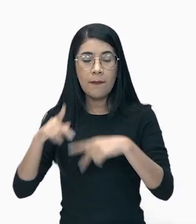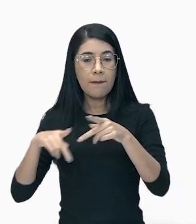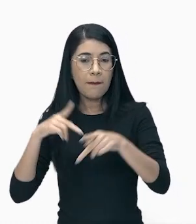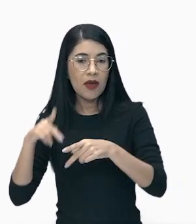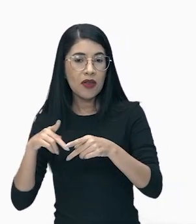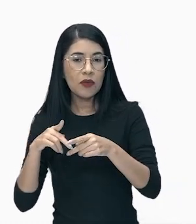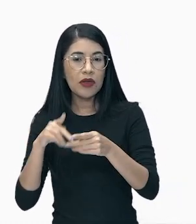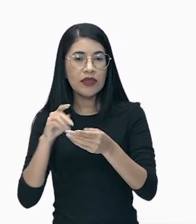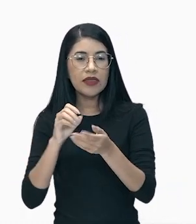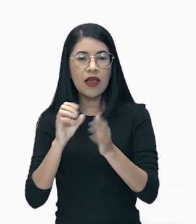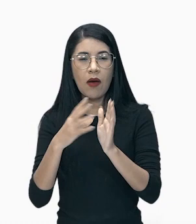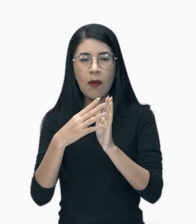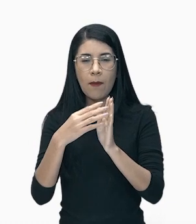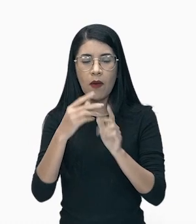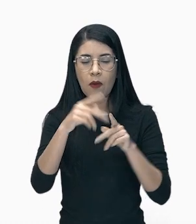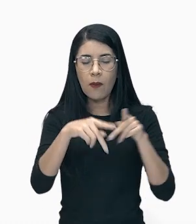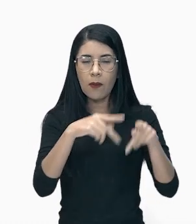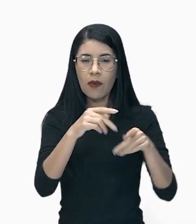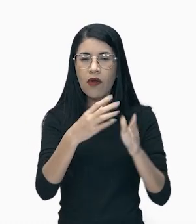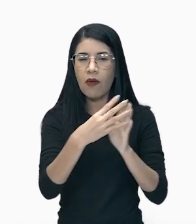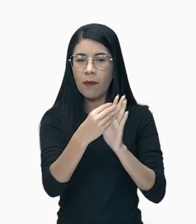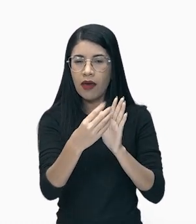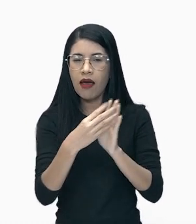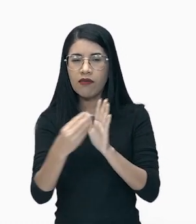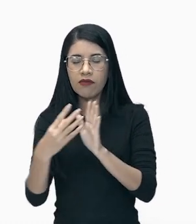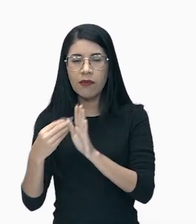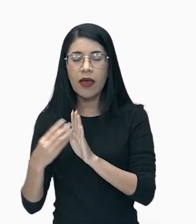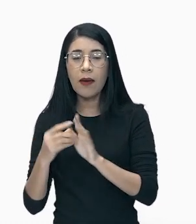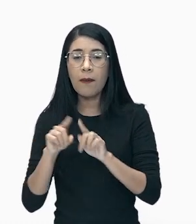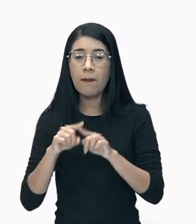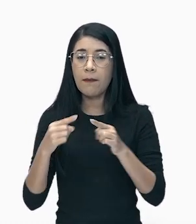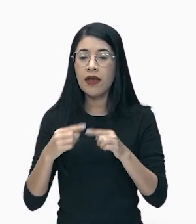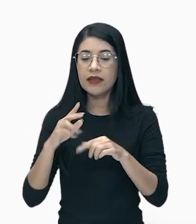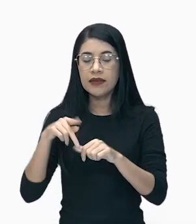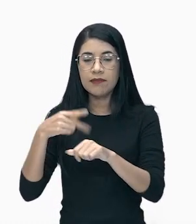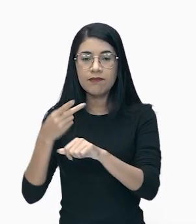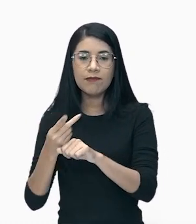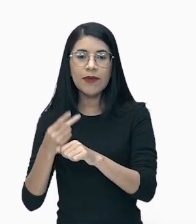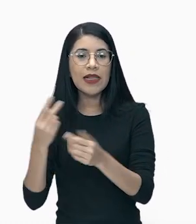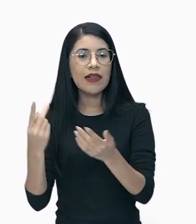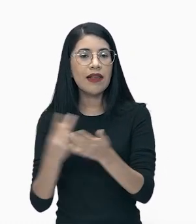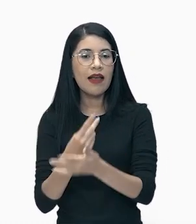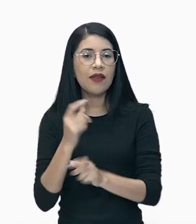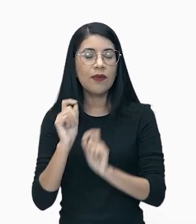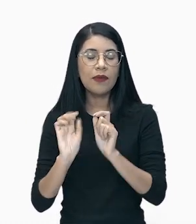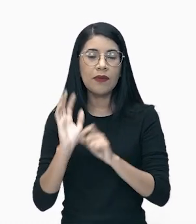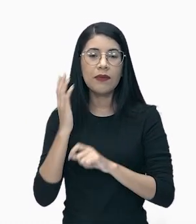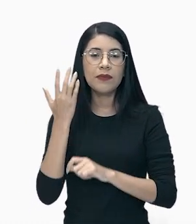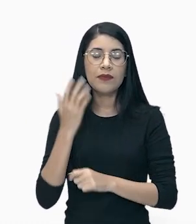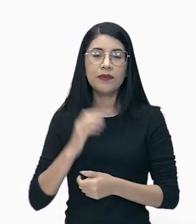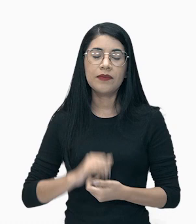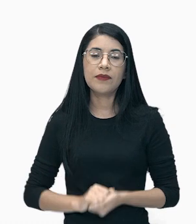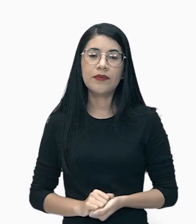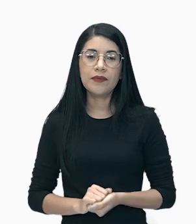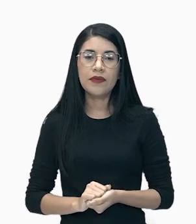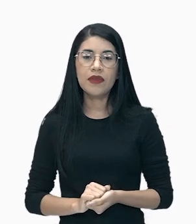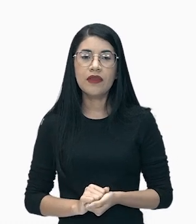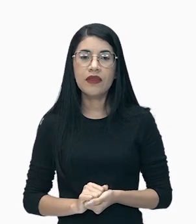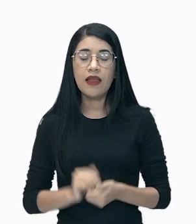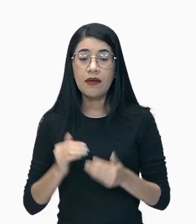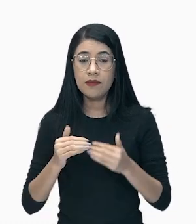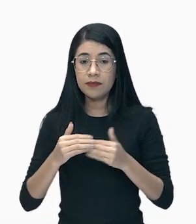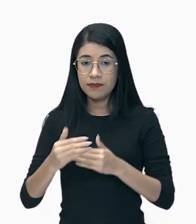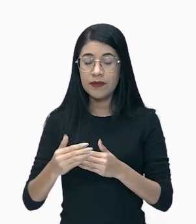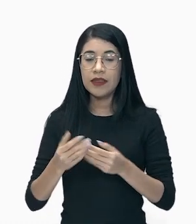estilo de vida, mas algo vai dar errado, galera. E o que vai dar errado, professor? A gente vai começar a ver a